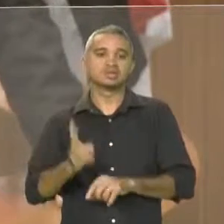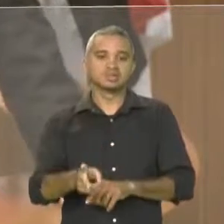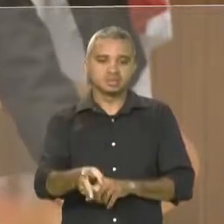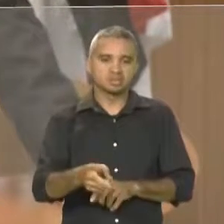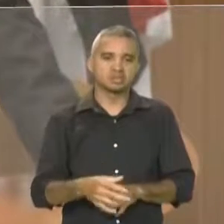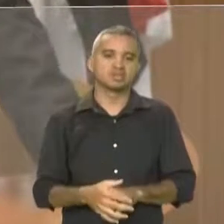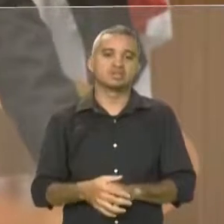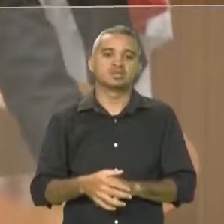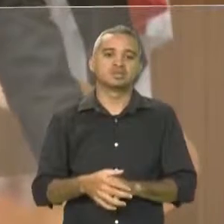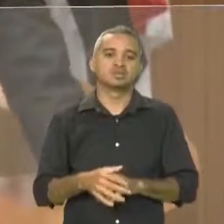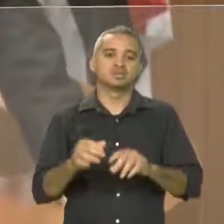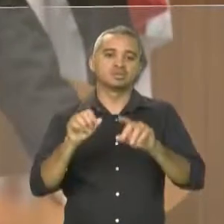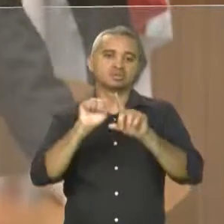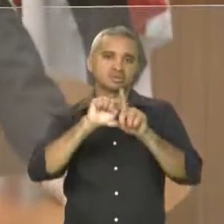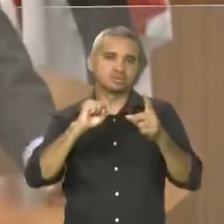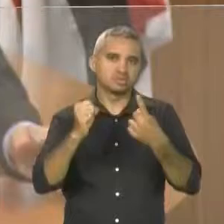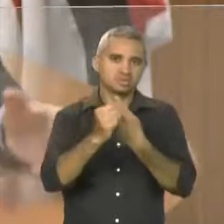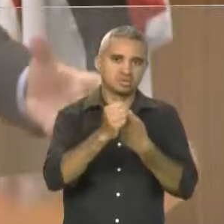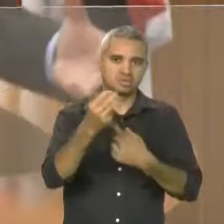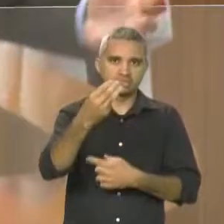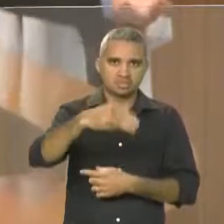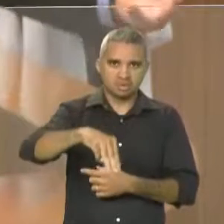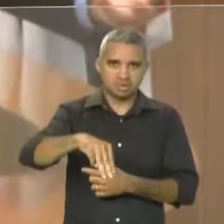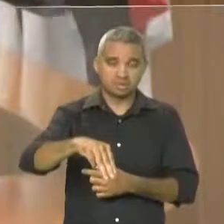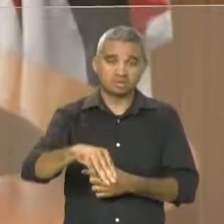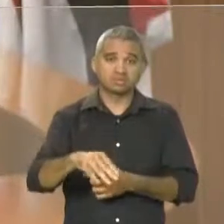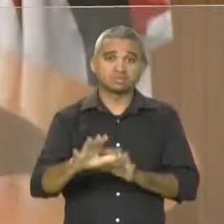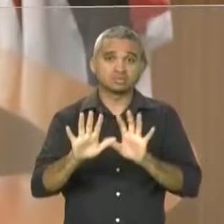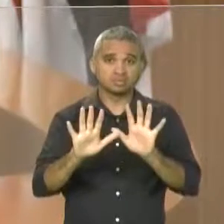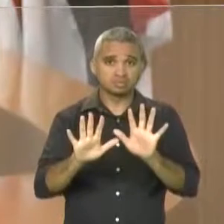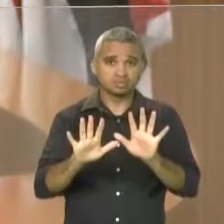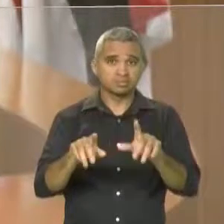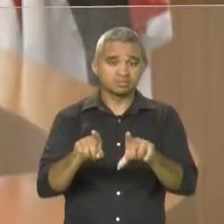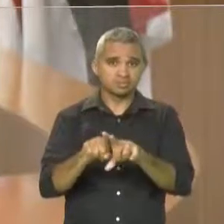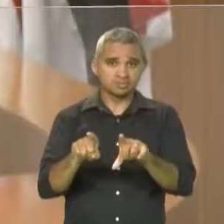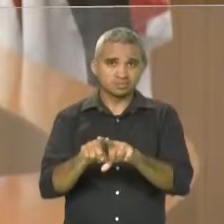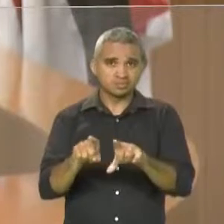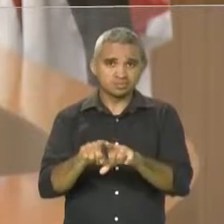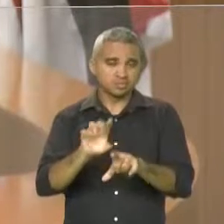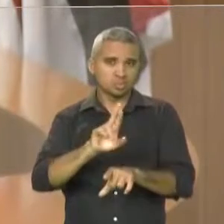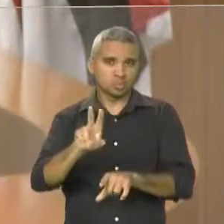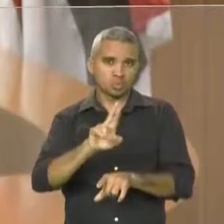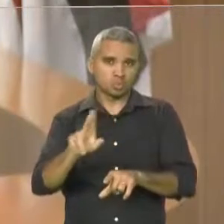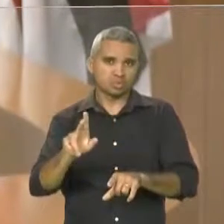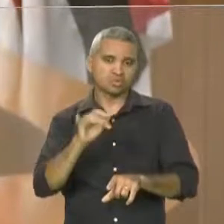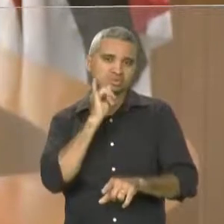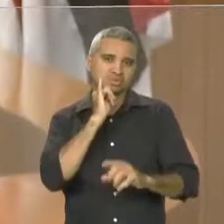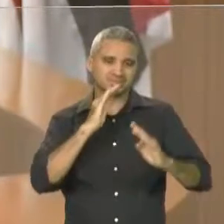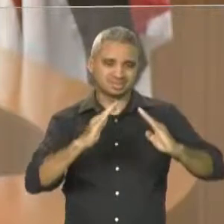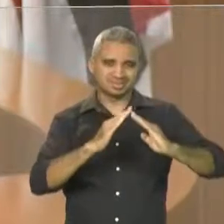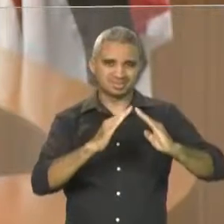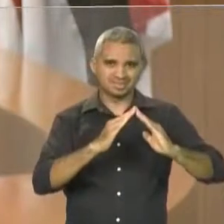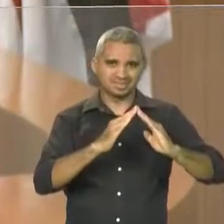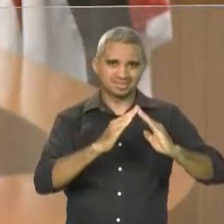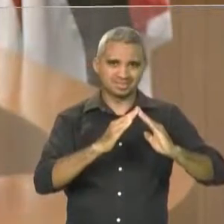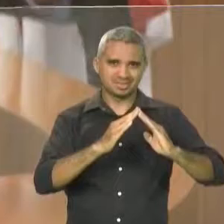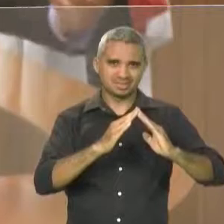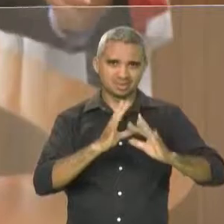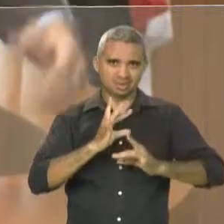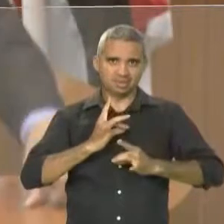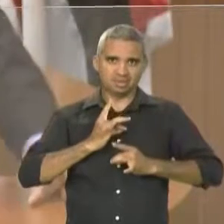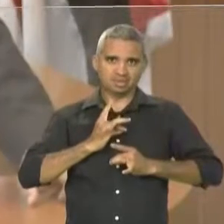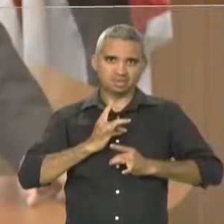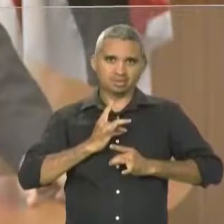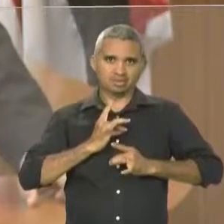mas, sobretudo, uma casa que não fala para dentro de si mesma, uma casa que fala para